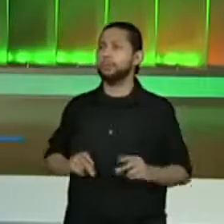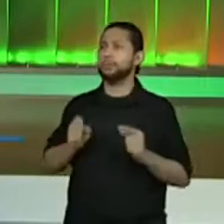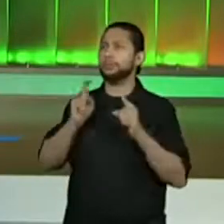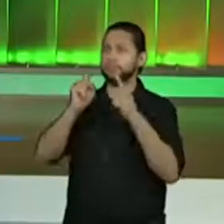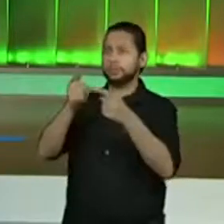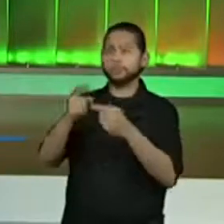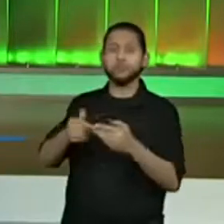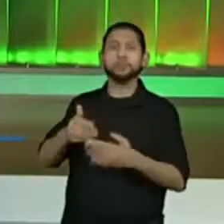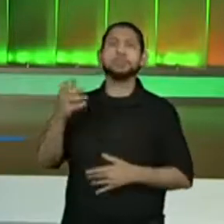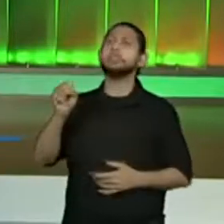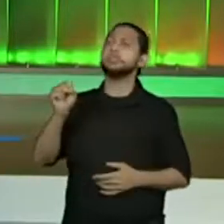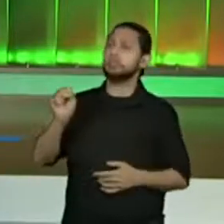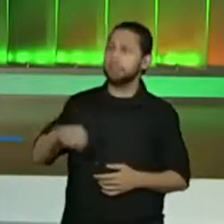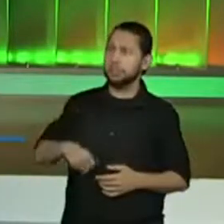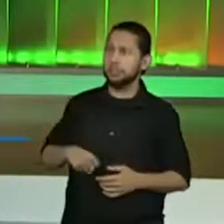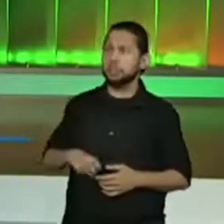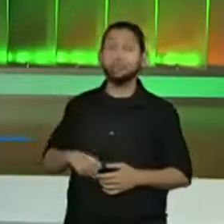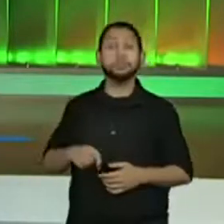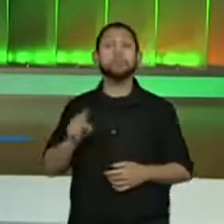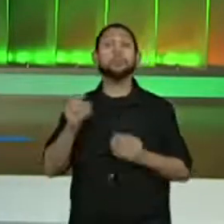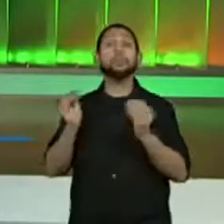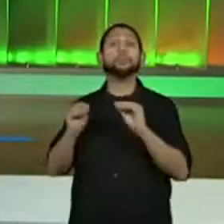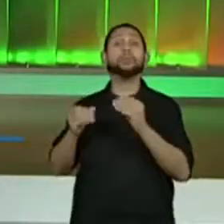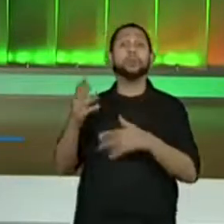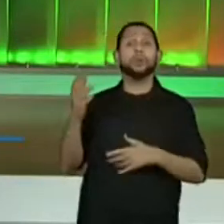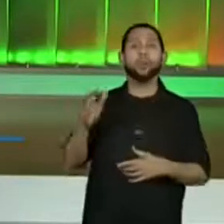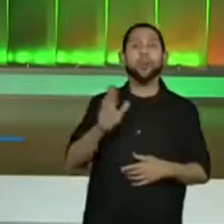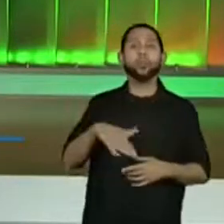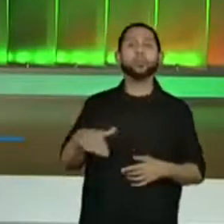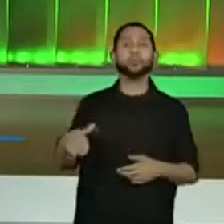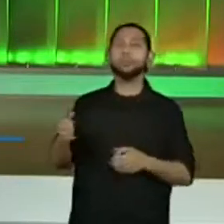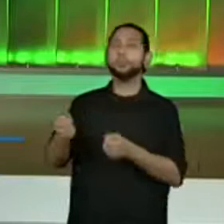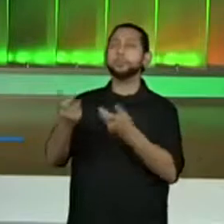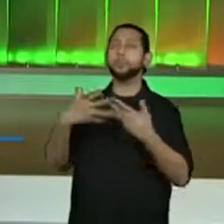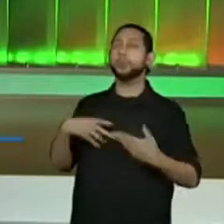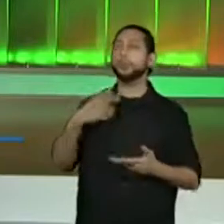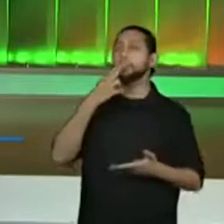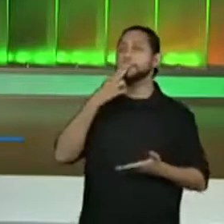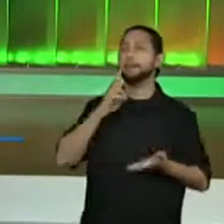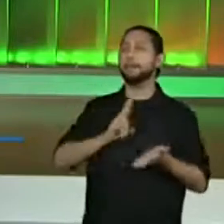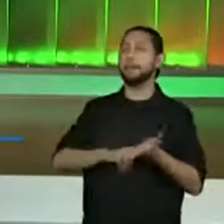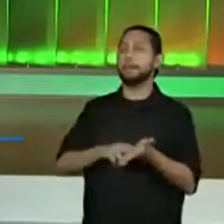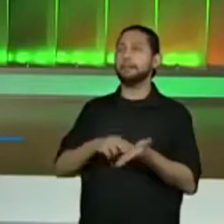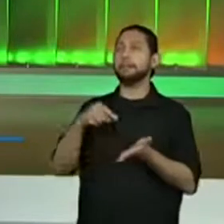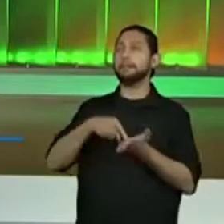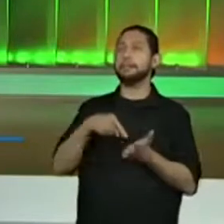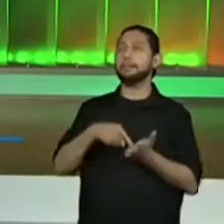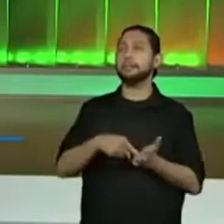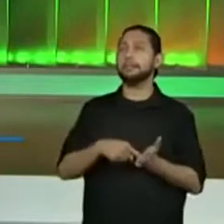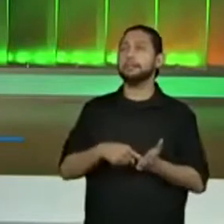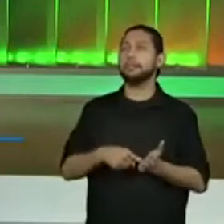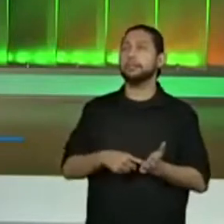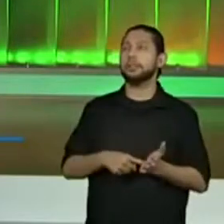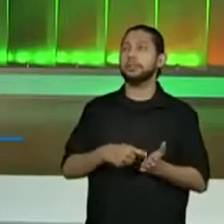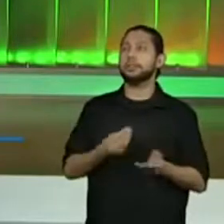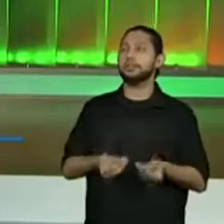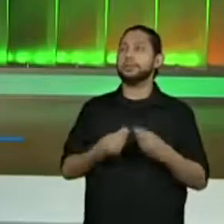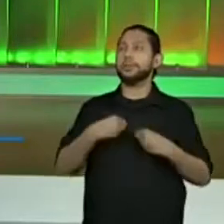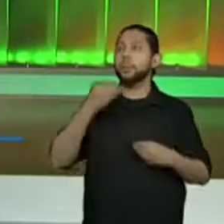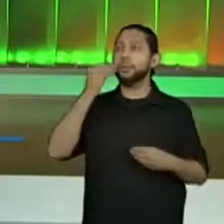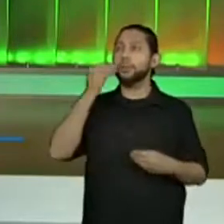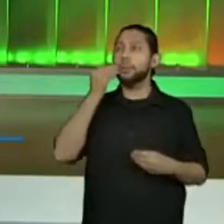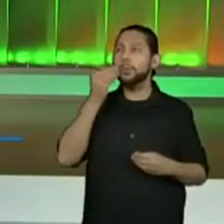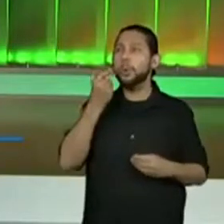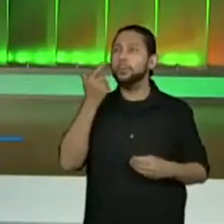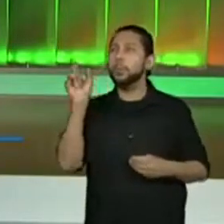colocando que sim. Tem gente colocando que os alunos estão dizendo que essa carta, ela vai dar a oportunidade de